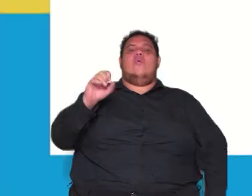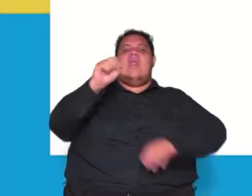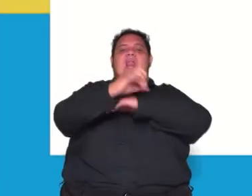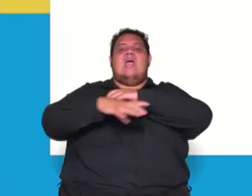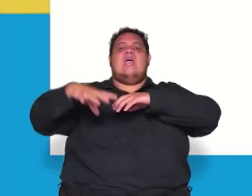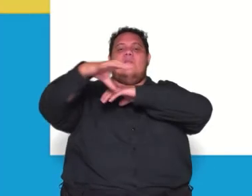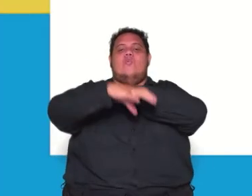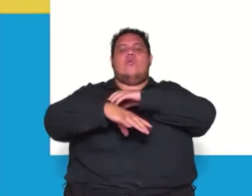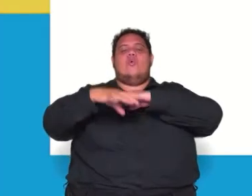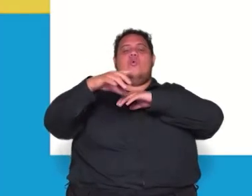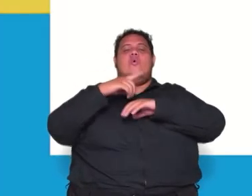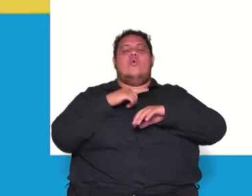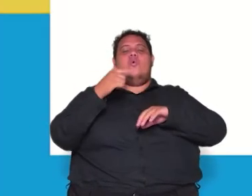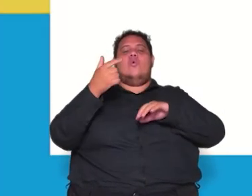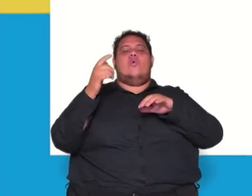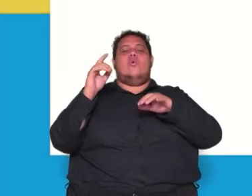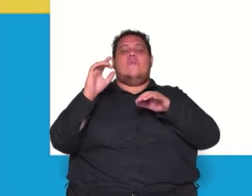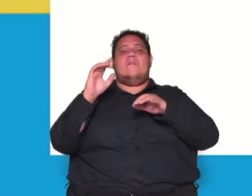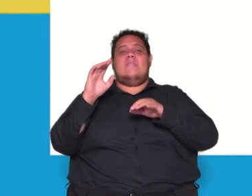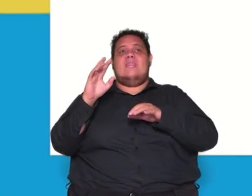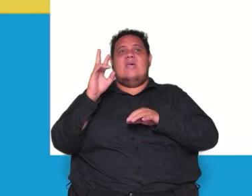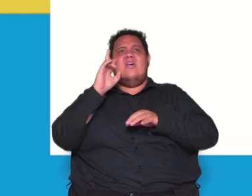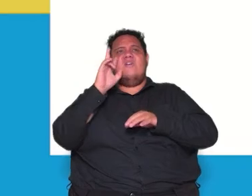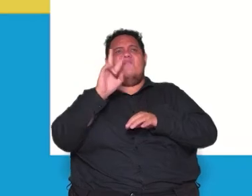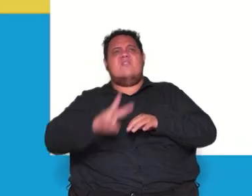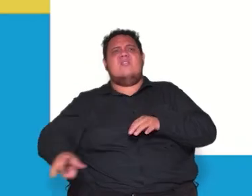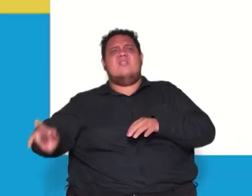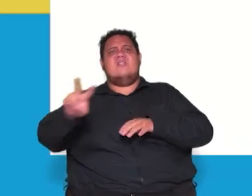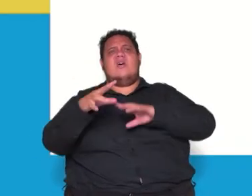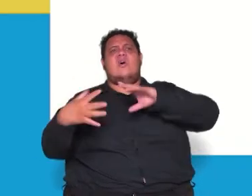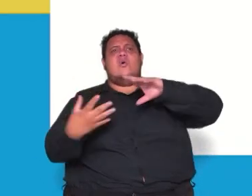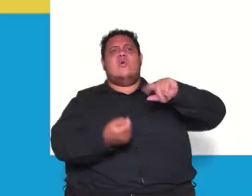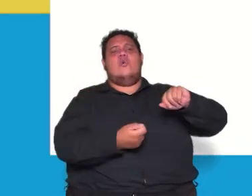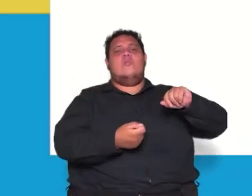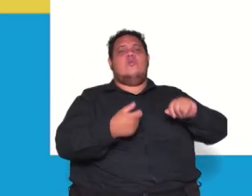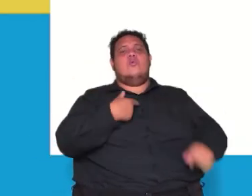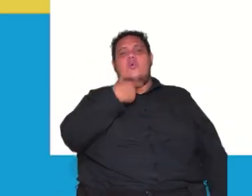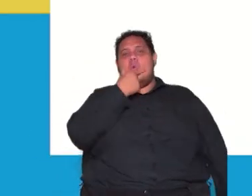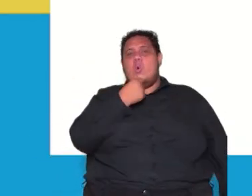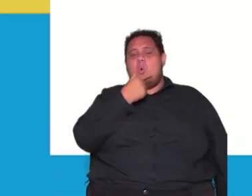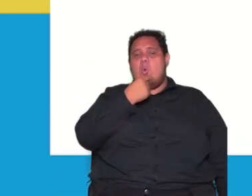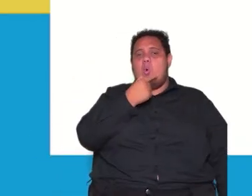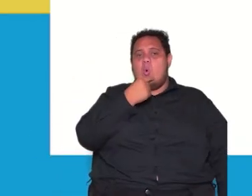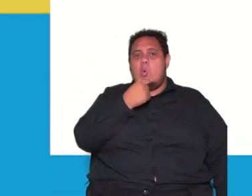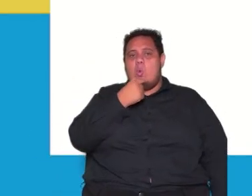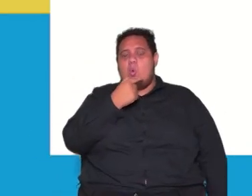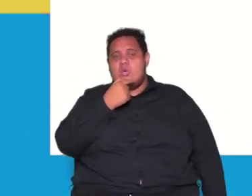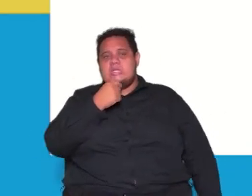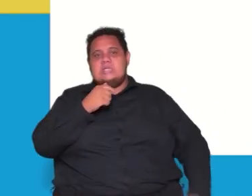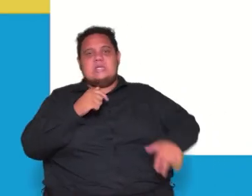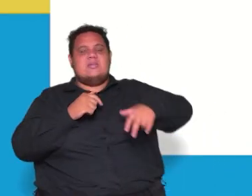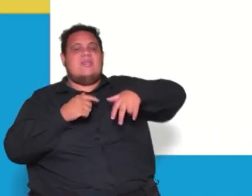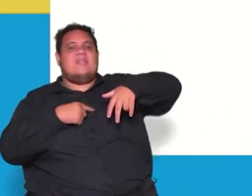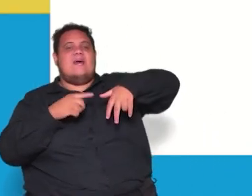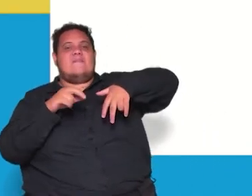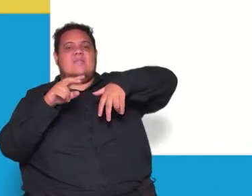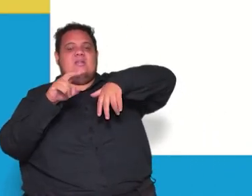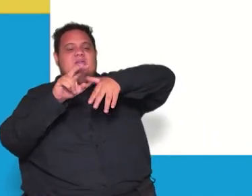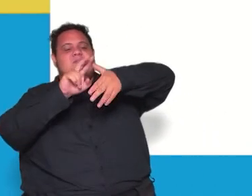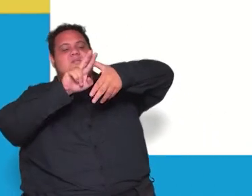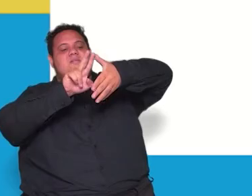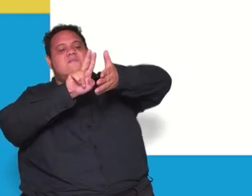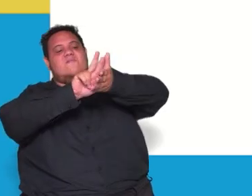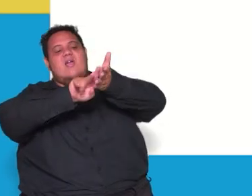segunda questão portador de uma visão unitária do mundo e do homem apesar da diversidade de leituras que eles são